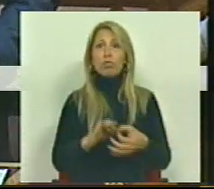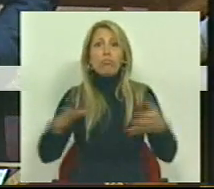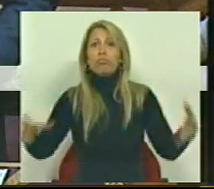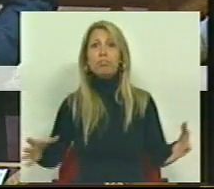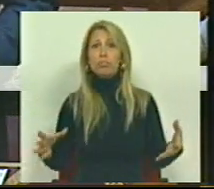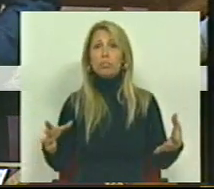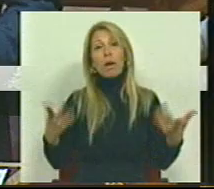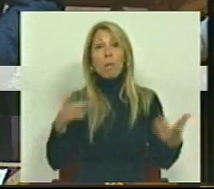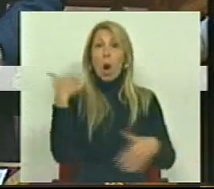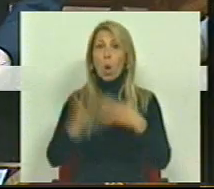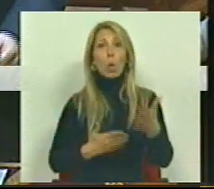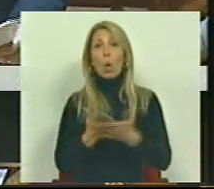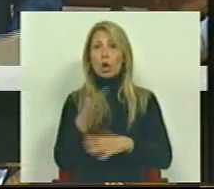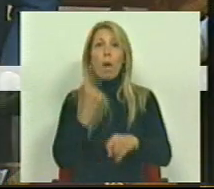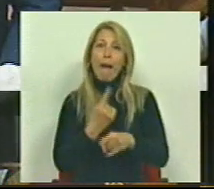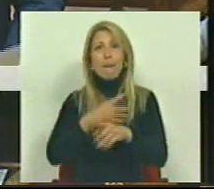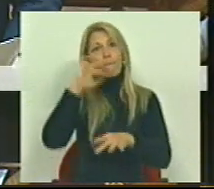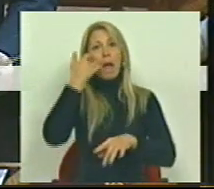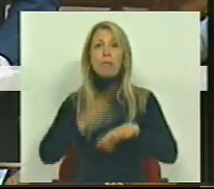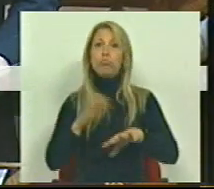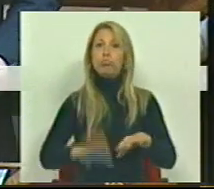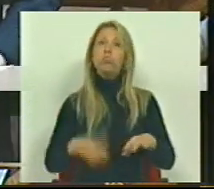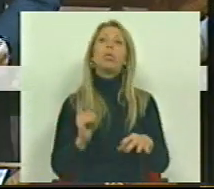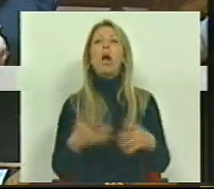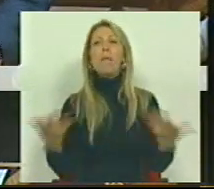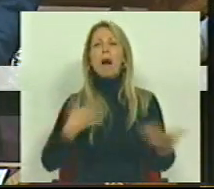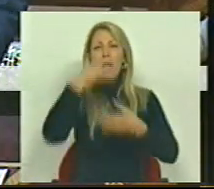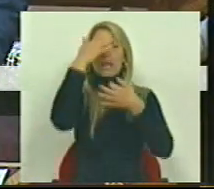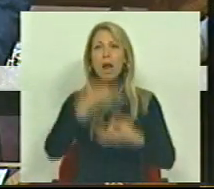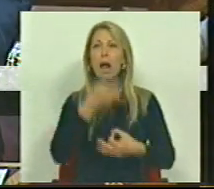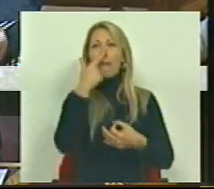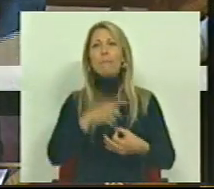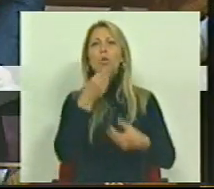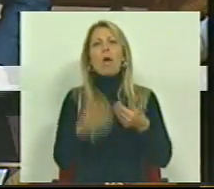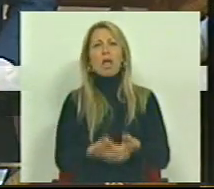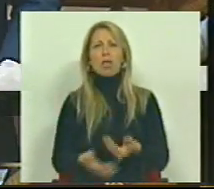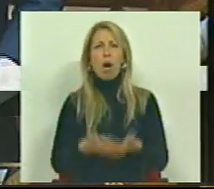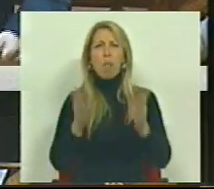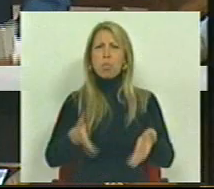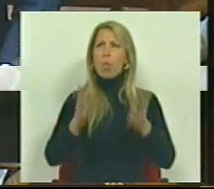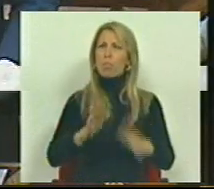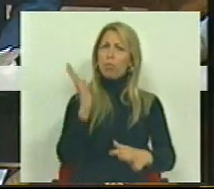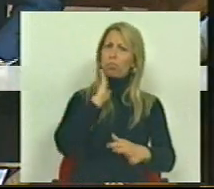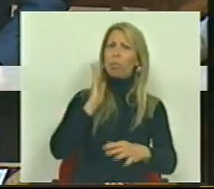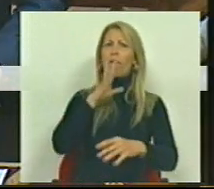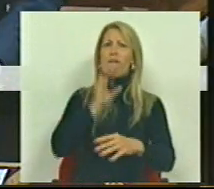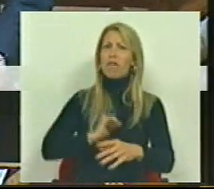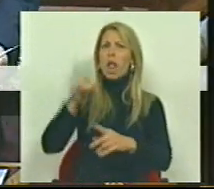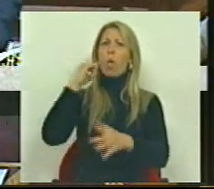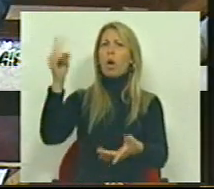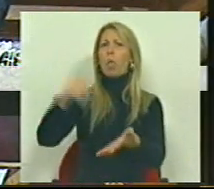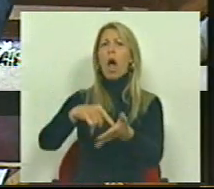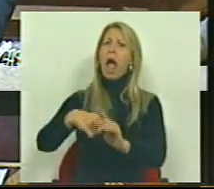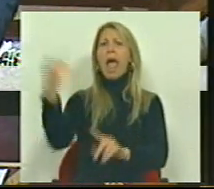prodigadas por esse facto. Mas há a questão da dignidade. Os idosos não têm necessariamente que depender dos seus filhos ou exigir dos seus filhos